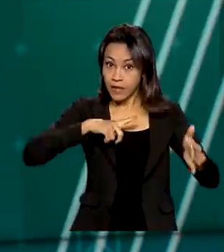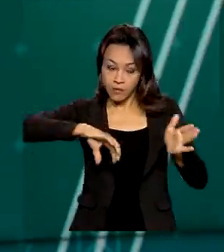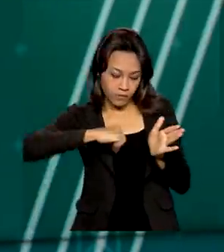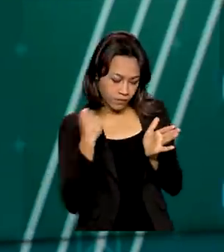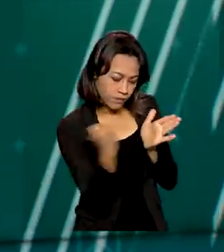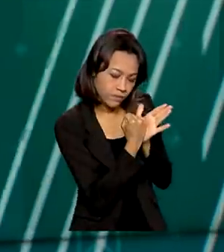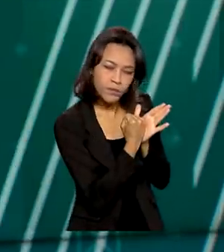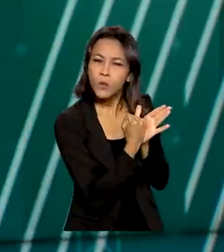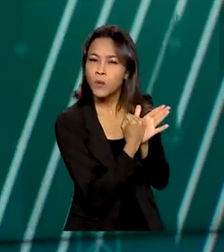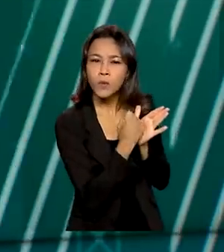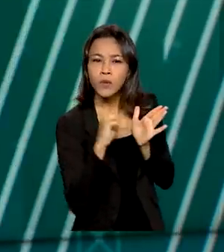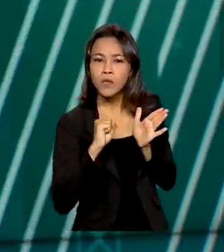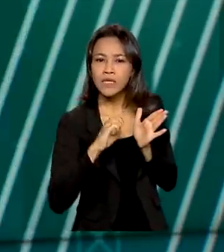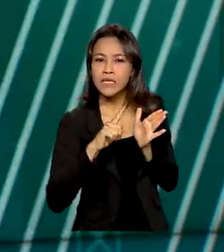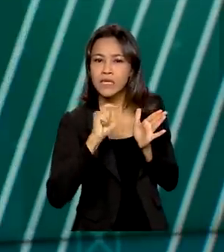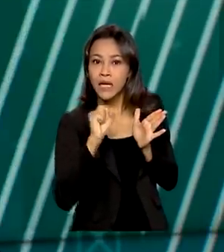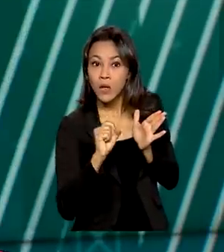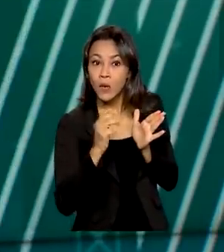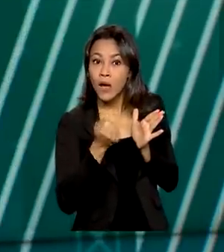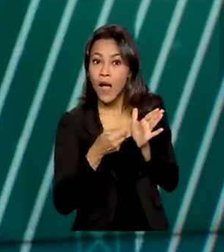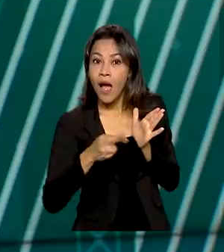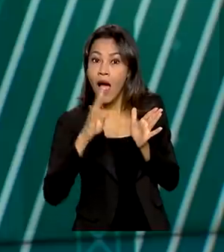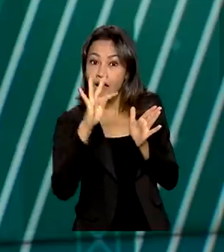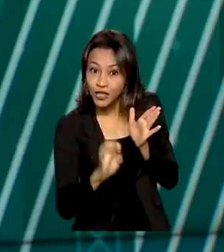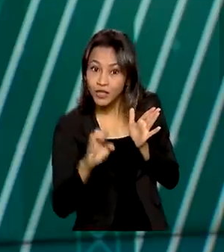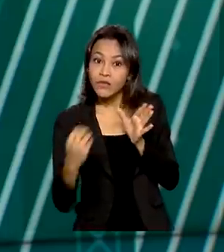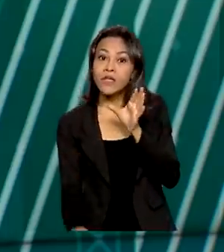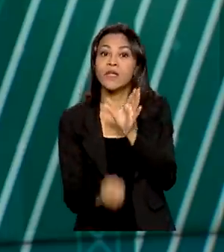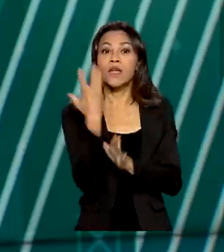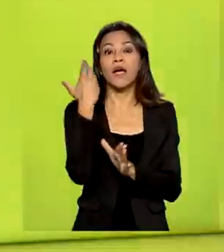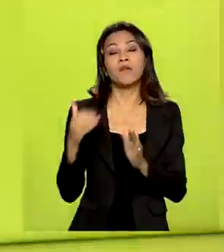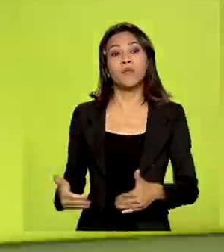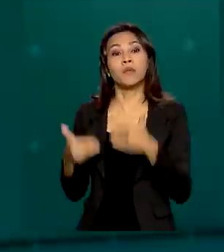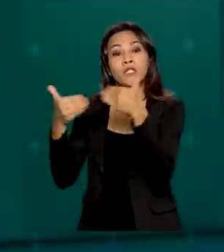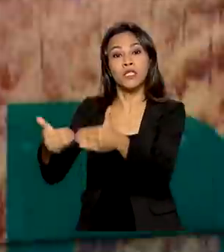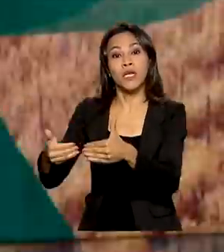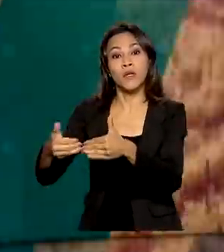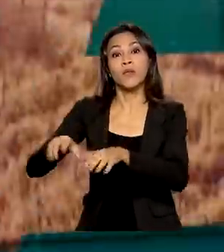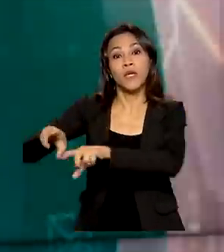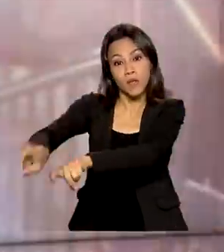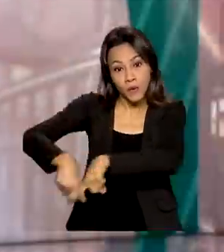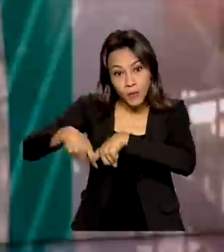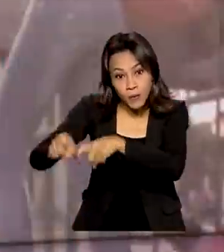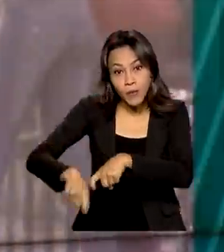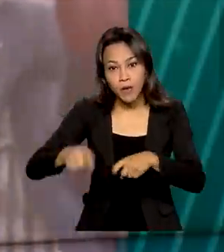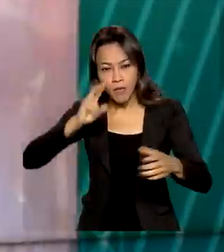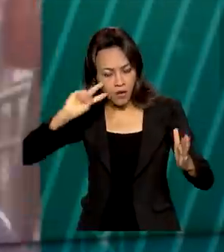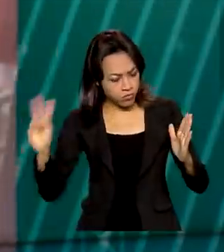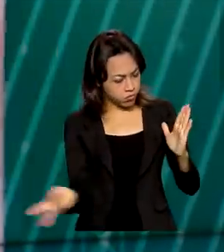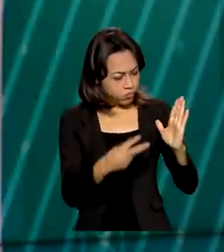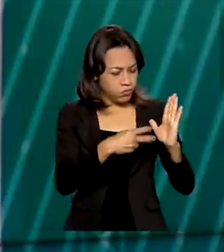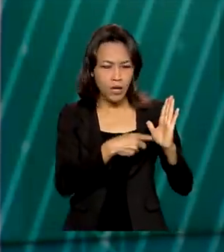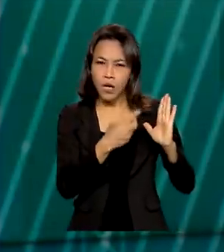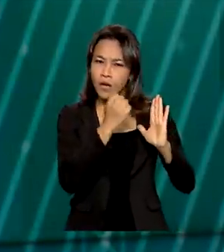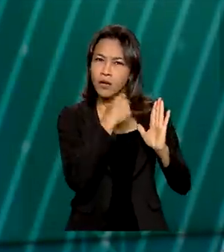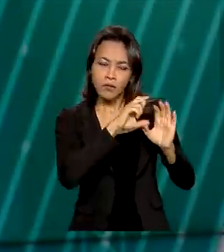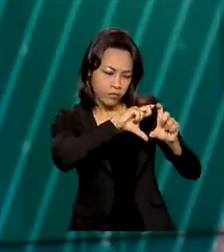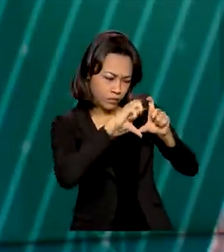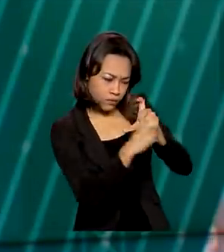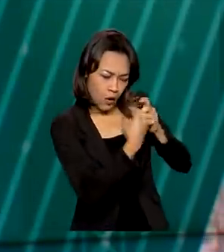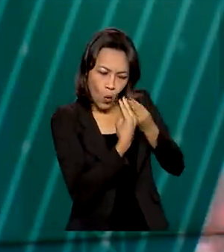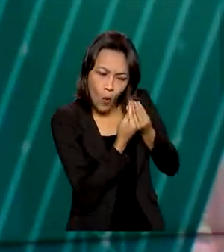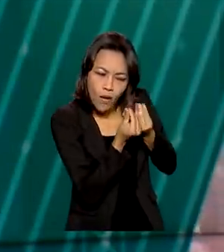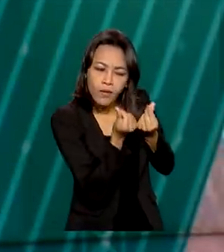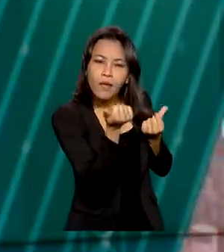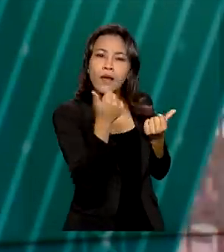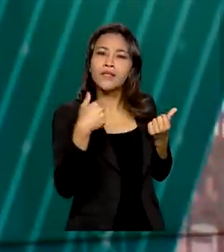A certificação foi criada pelo Ministério da Agricultura para identificar mercadorias nacionais com reconhecida qualidade e características